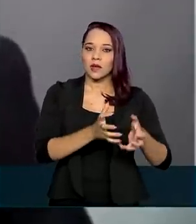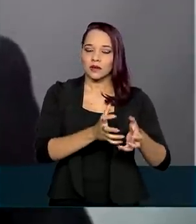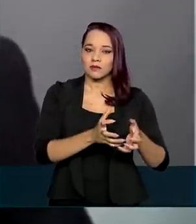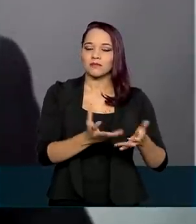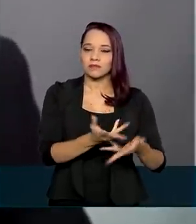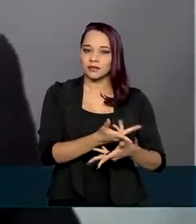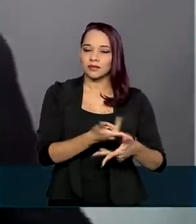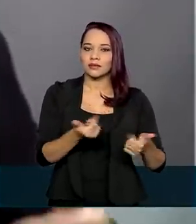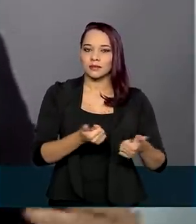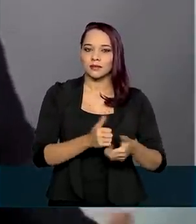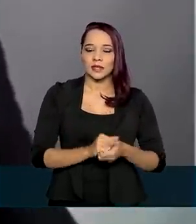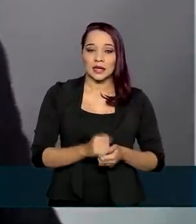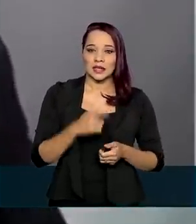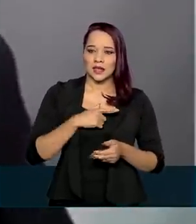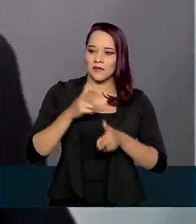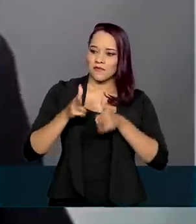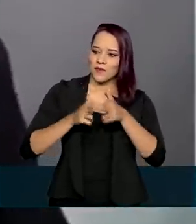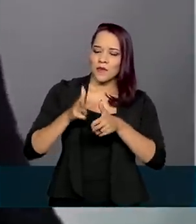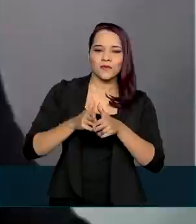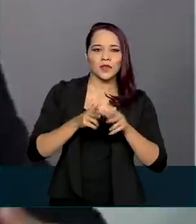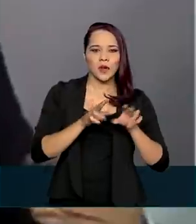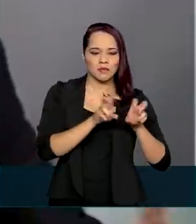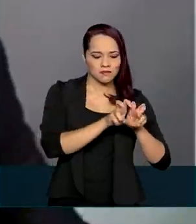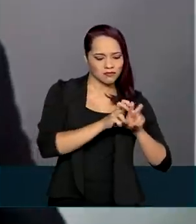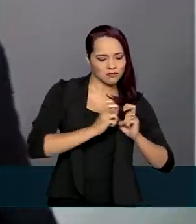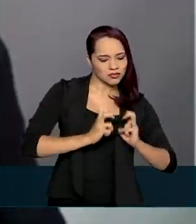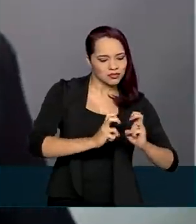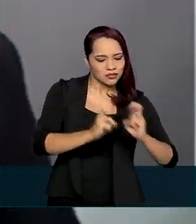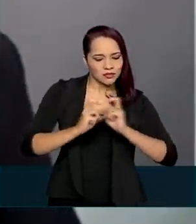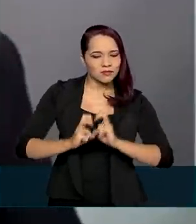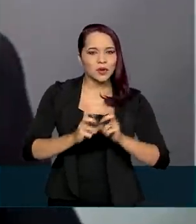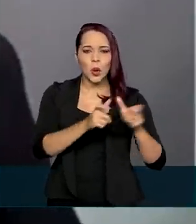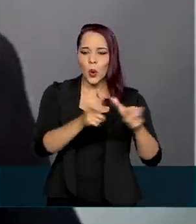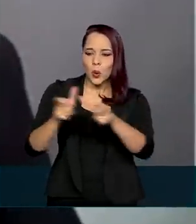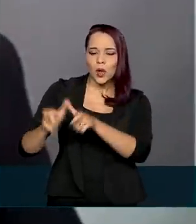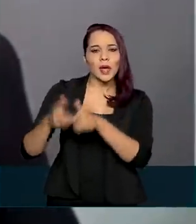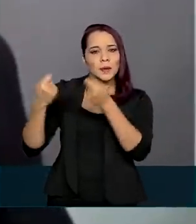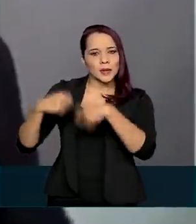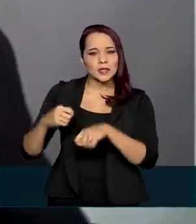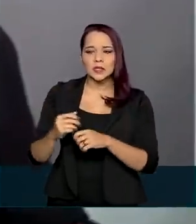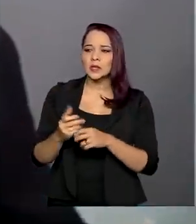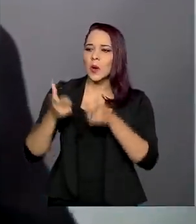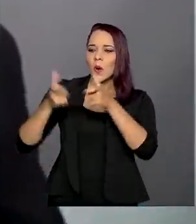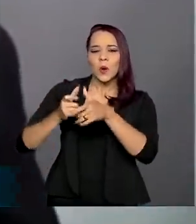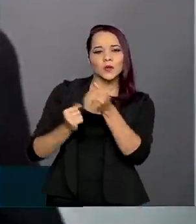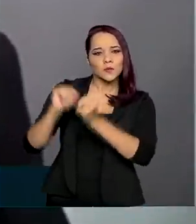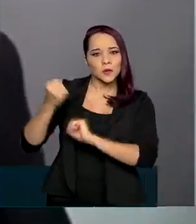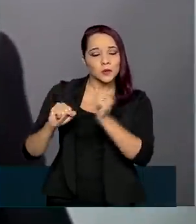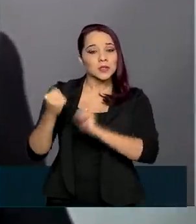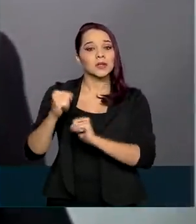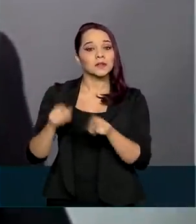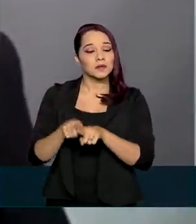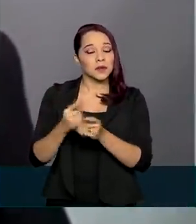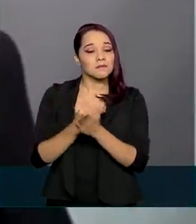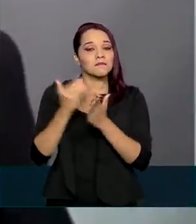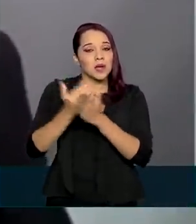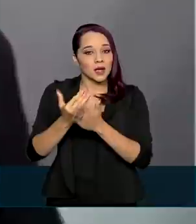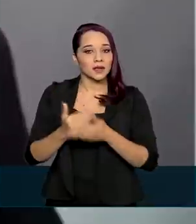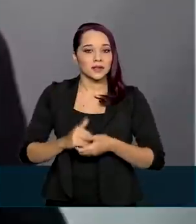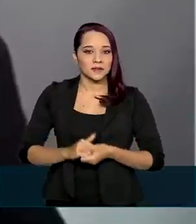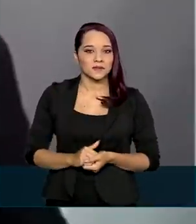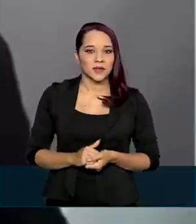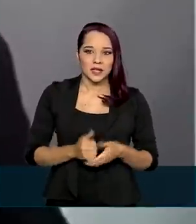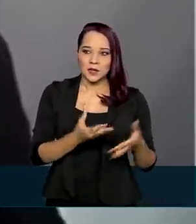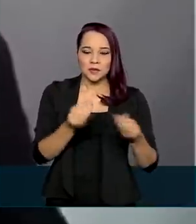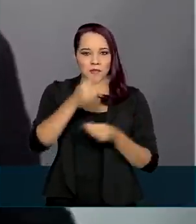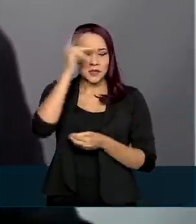grande estilo, levando ferrovia onde é necessário, levando ferrovia onde está a produção, aumentando a oferta ferroviária. Então,